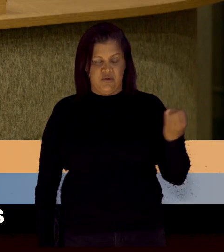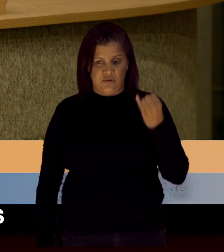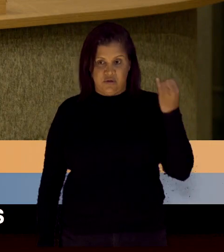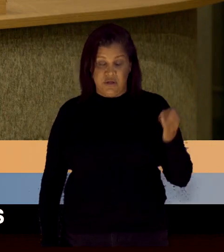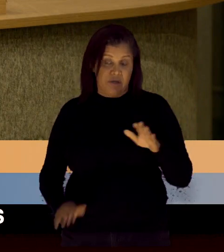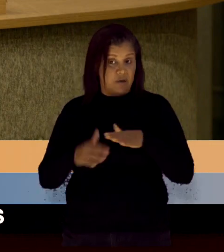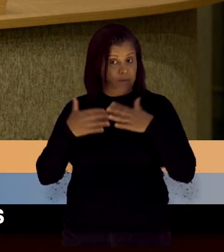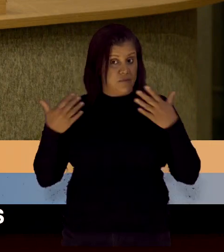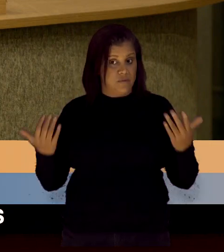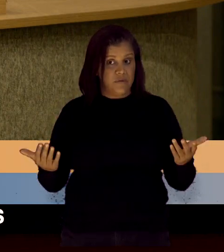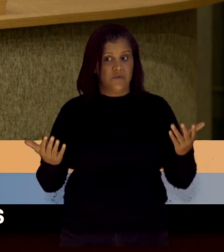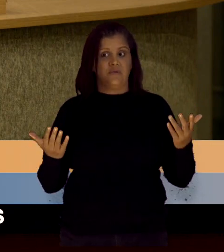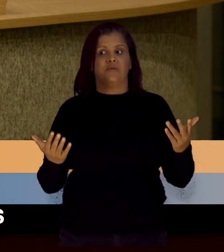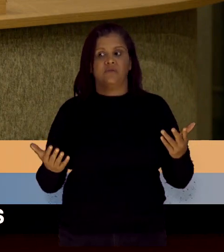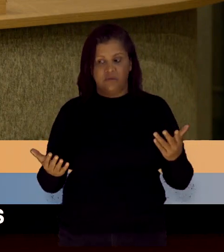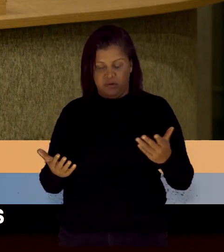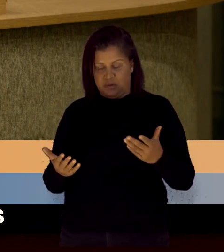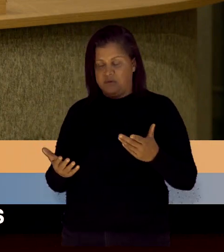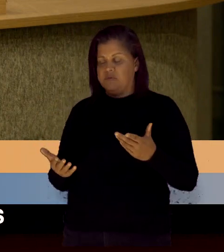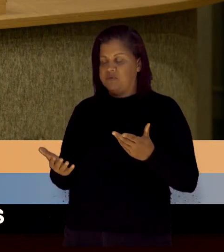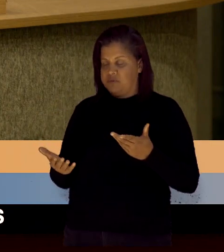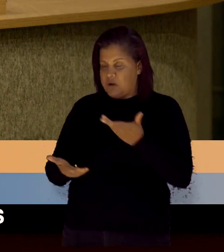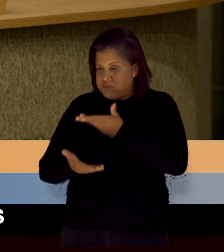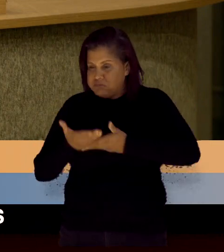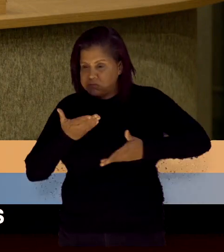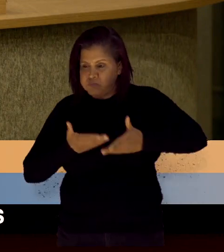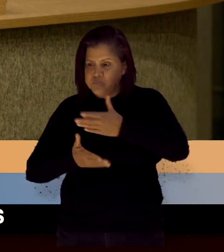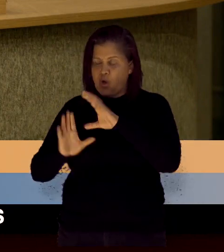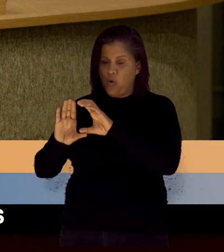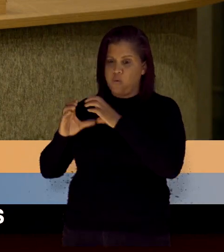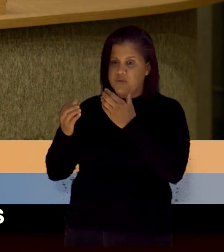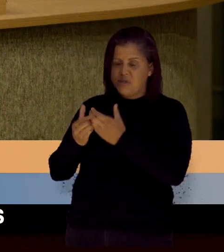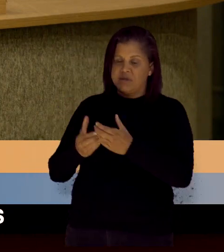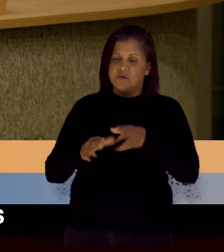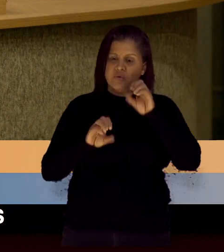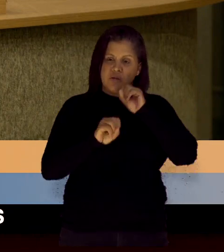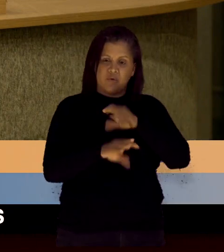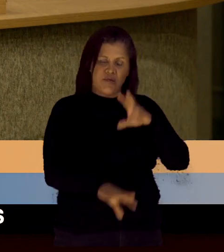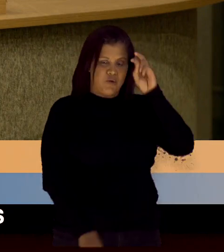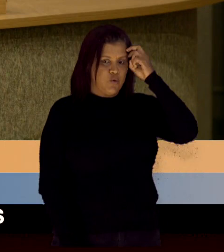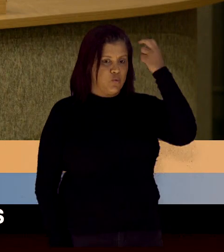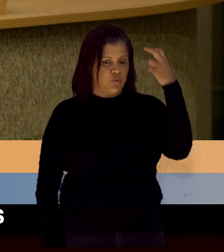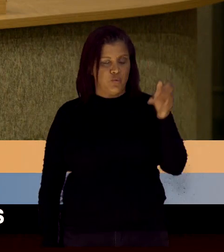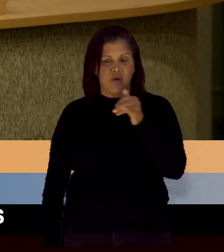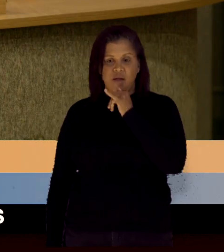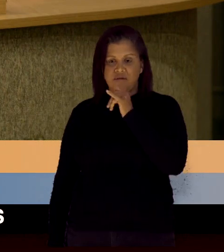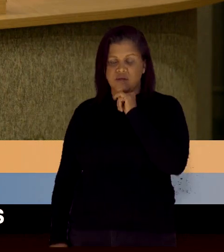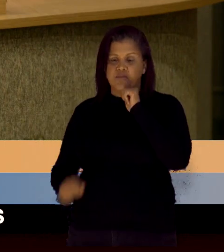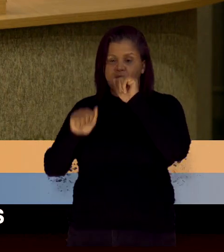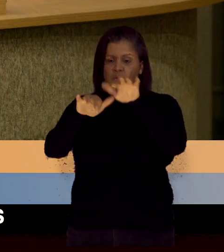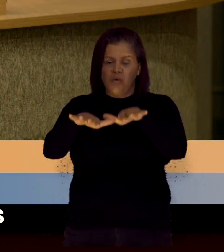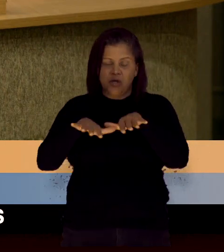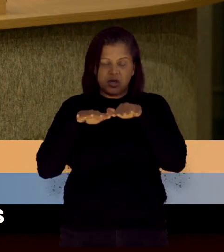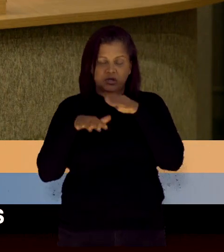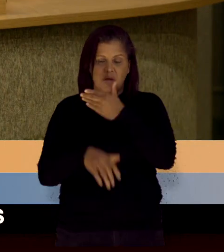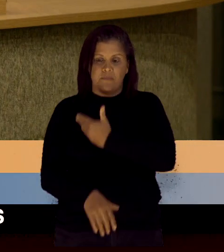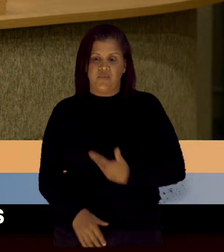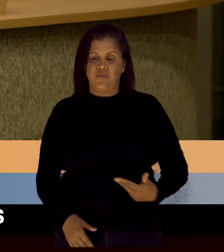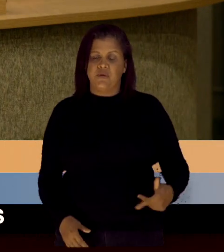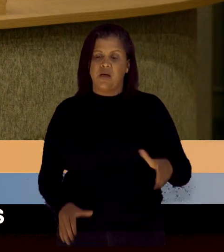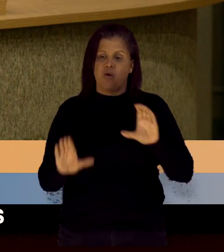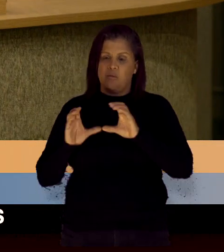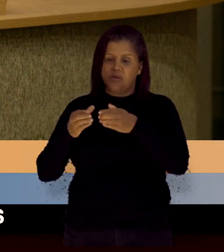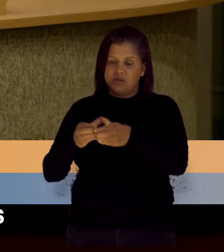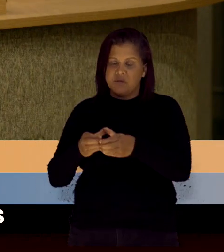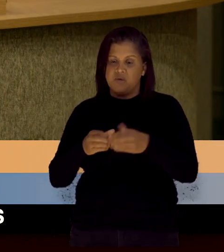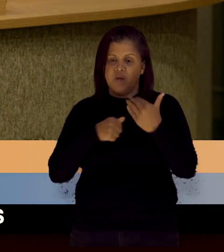inclusive, das mediações adotadas pela Comissão de Educação e Cultura, exemplo da audiência pública que a comissão